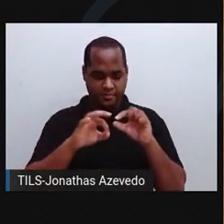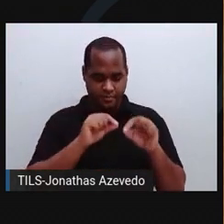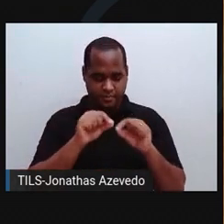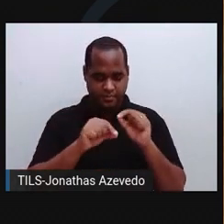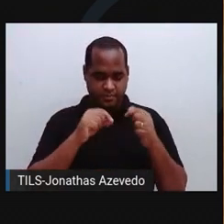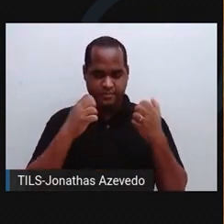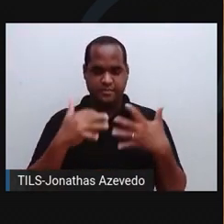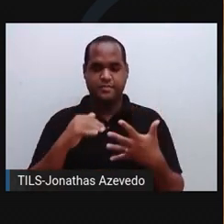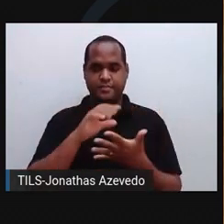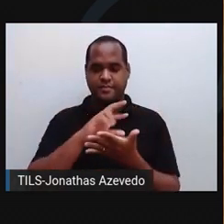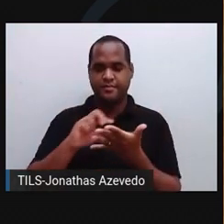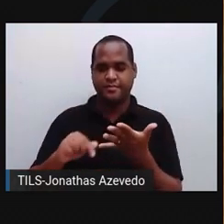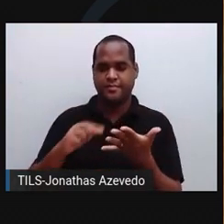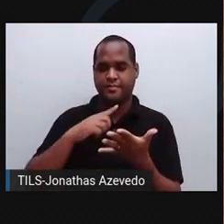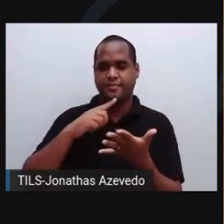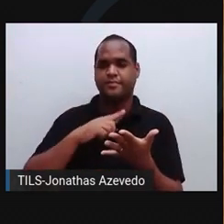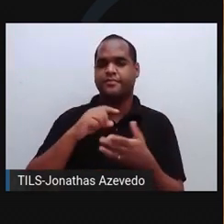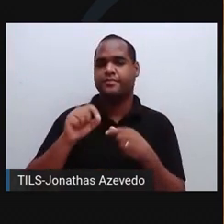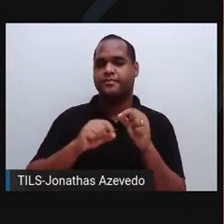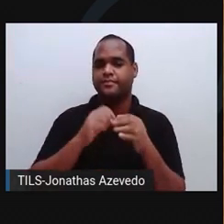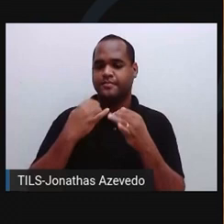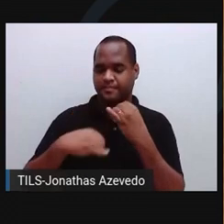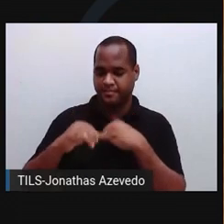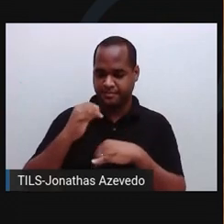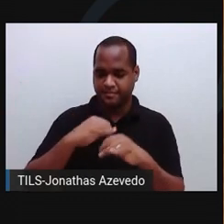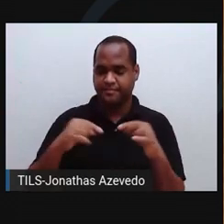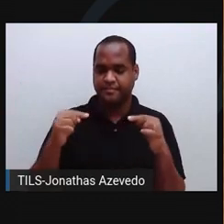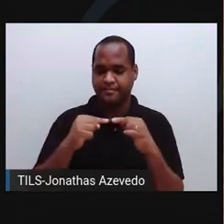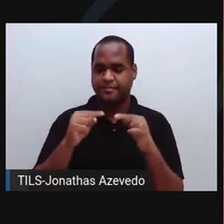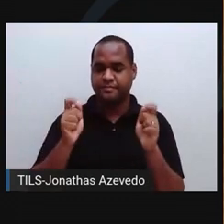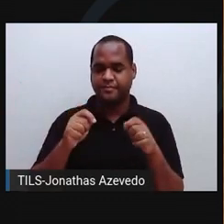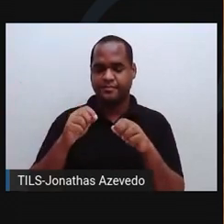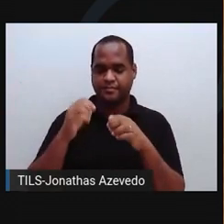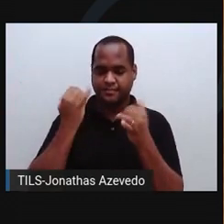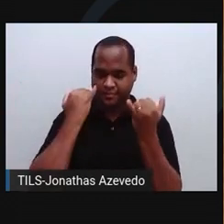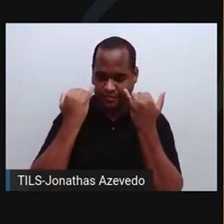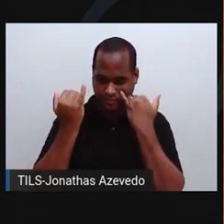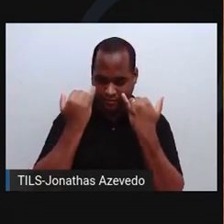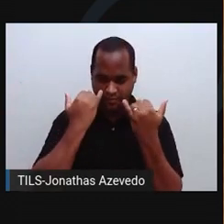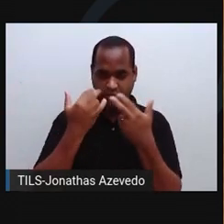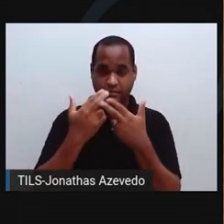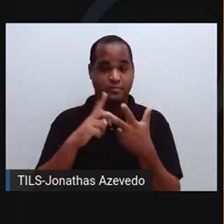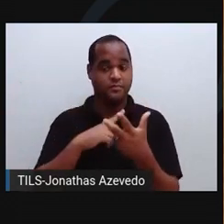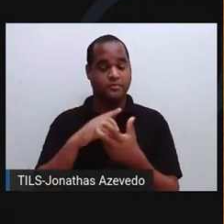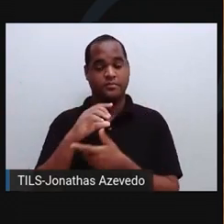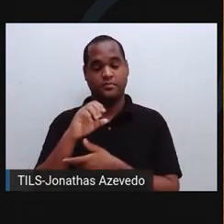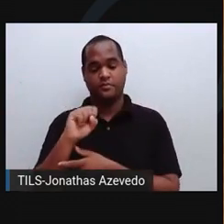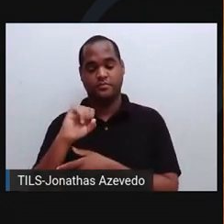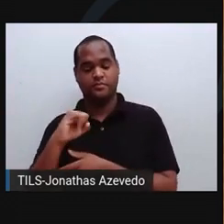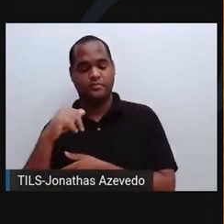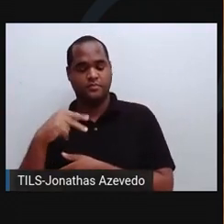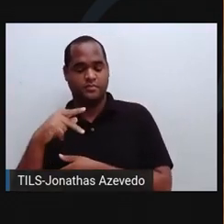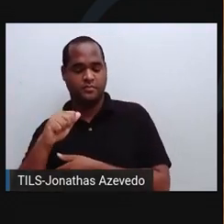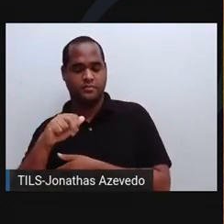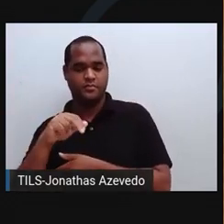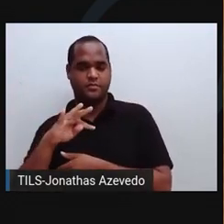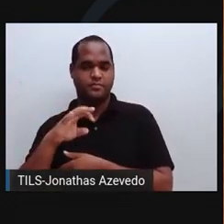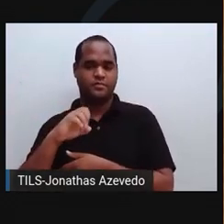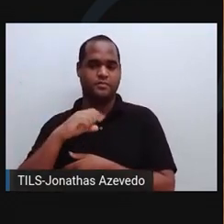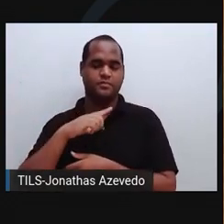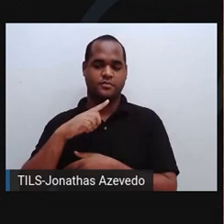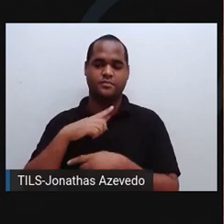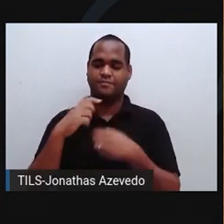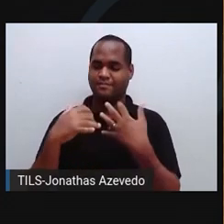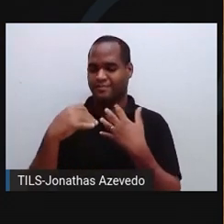substâncias químicas que carregam a informação através da fenda sináptica. Quando o potencial de ação atinge o botão